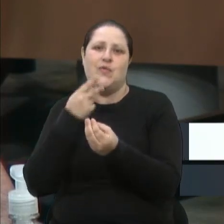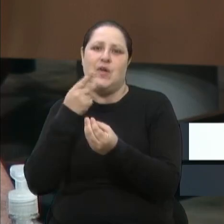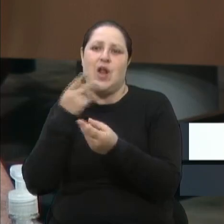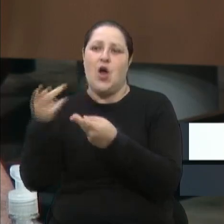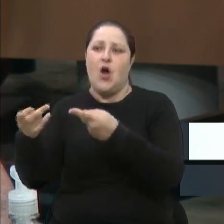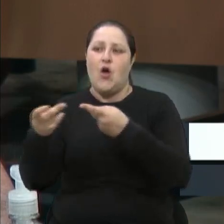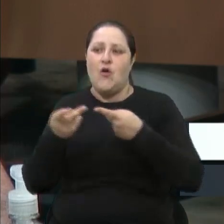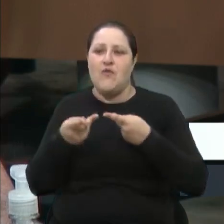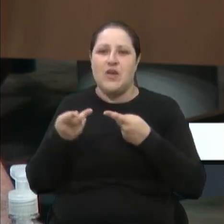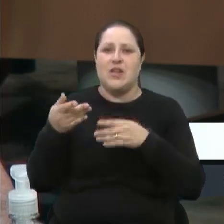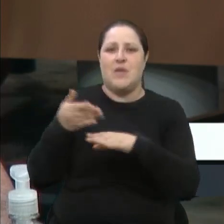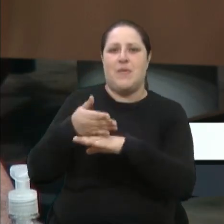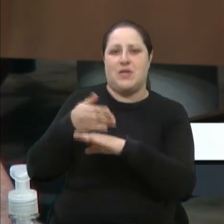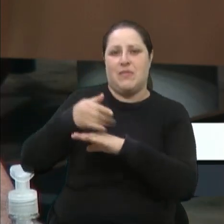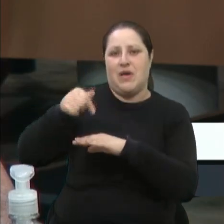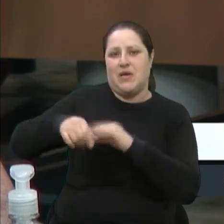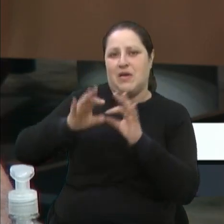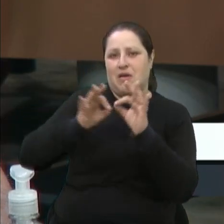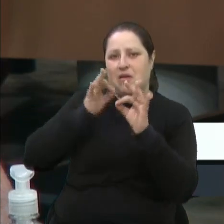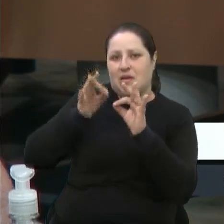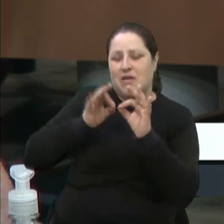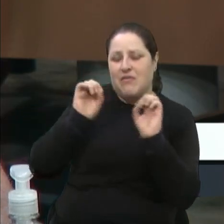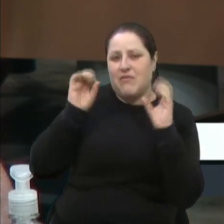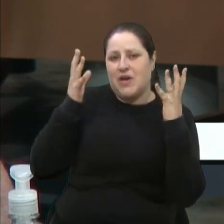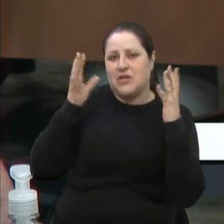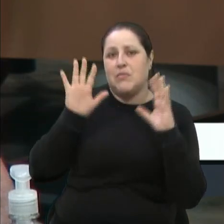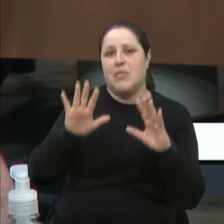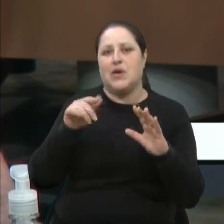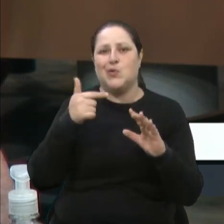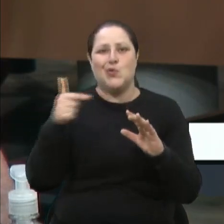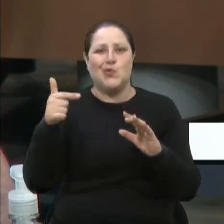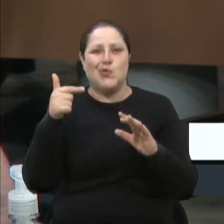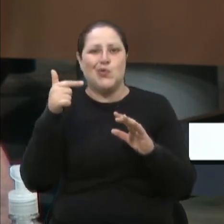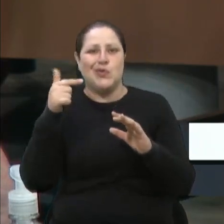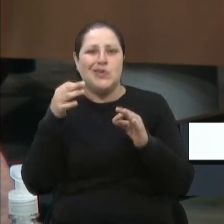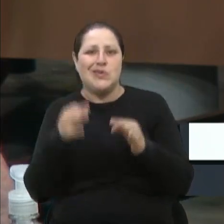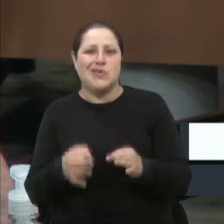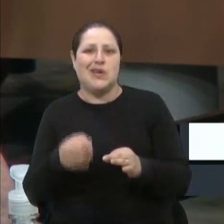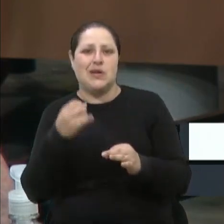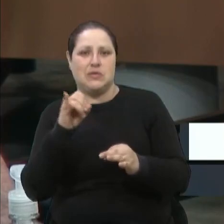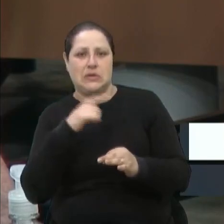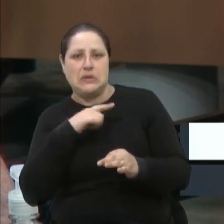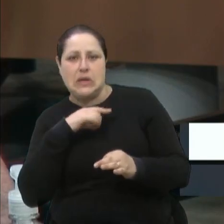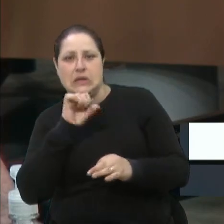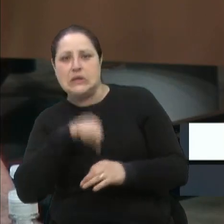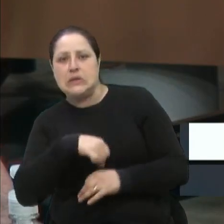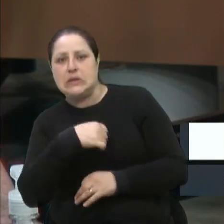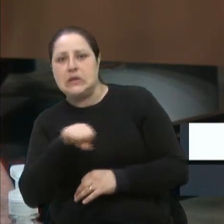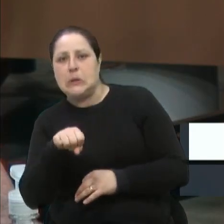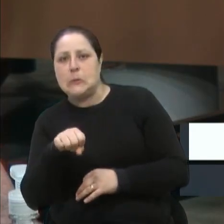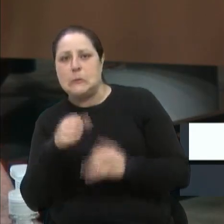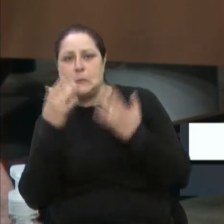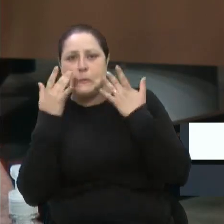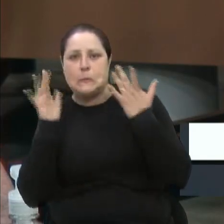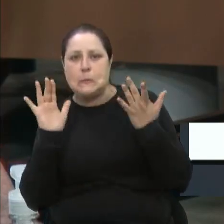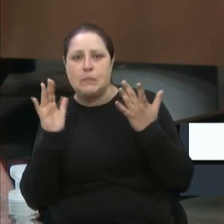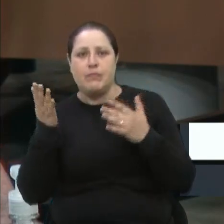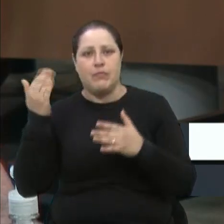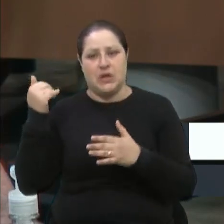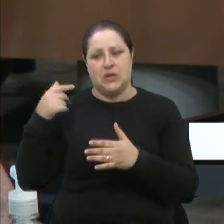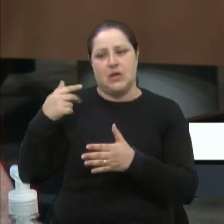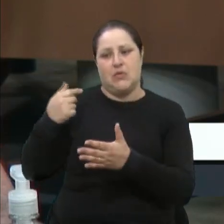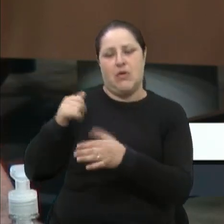da uva se tu não tem certeza que tem a festa da uva? Então, ali já foi um erro enorme. Eu acho que não tem mais